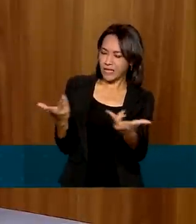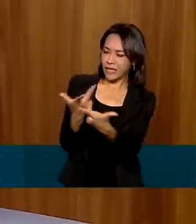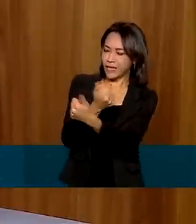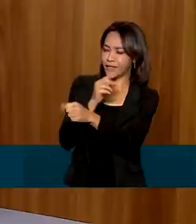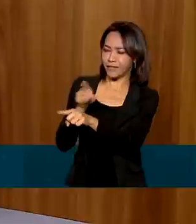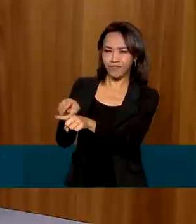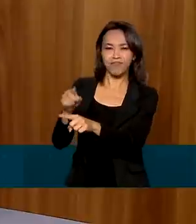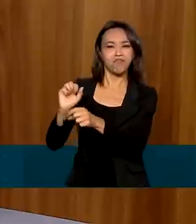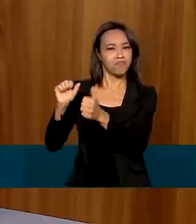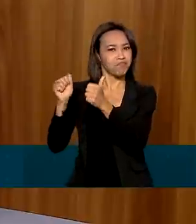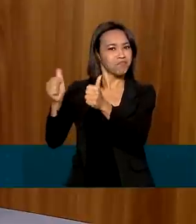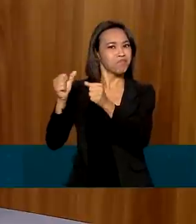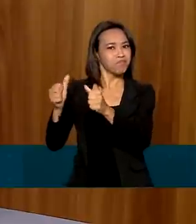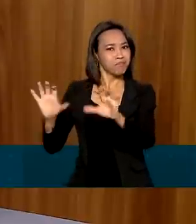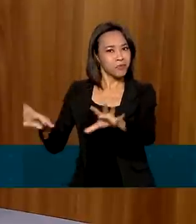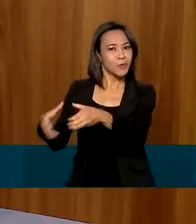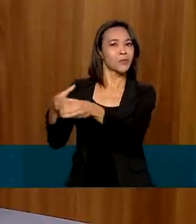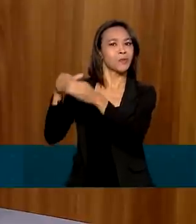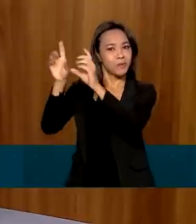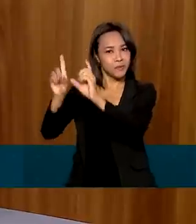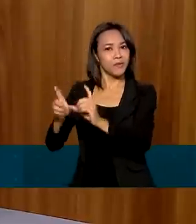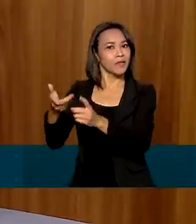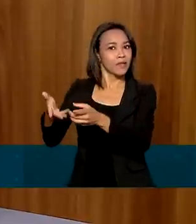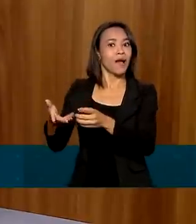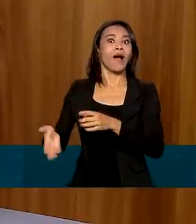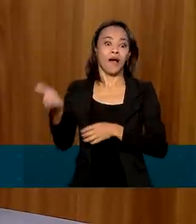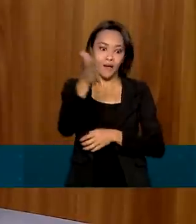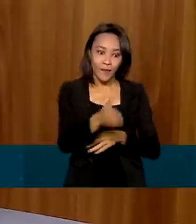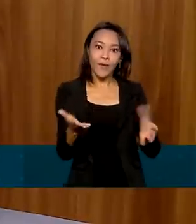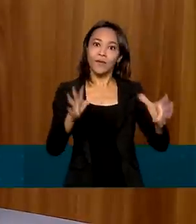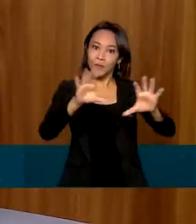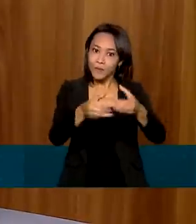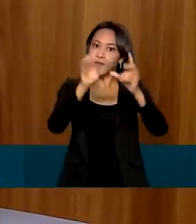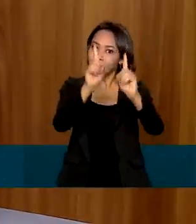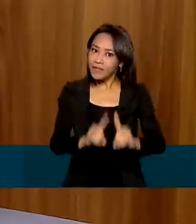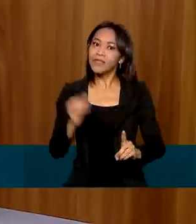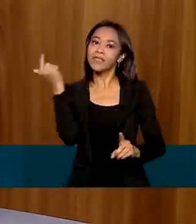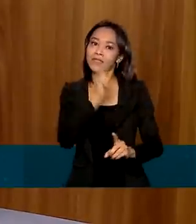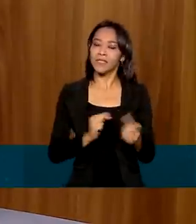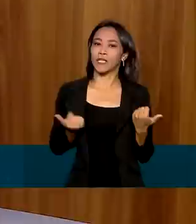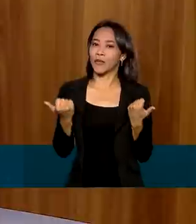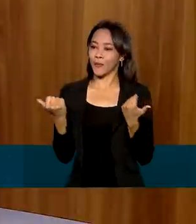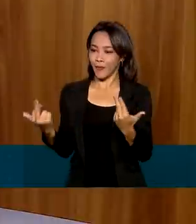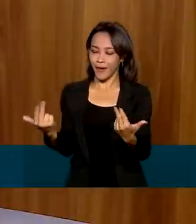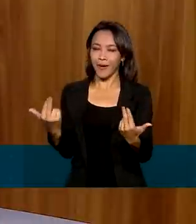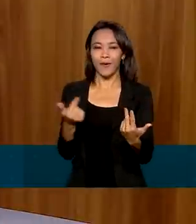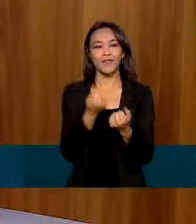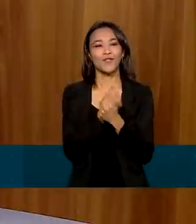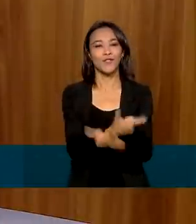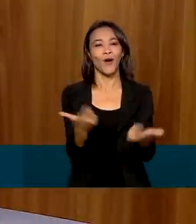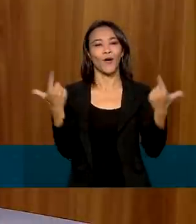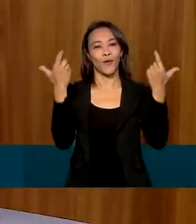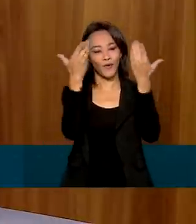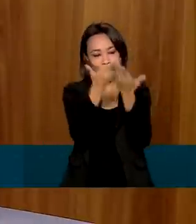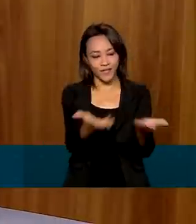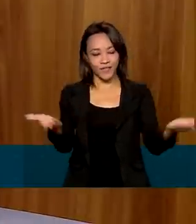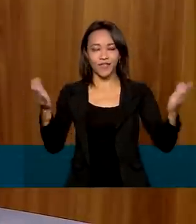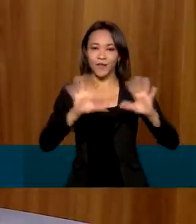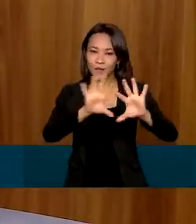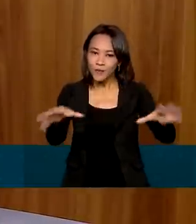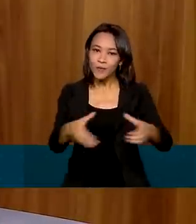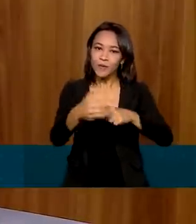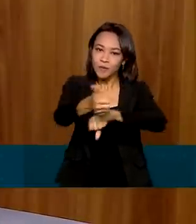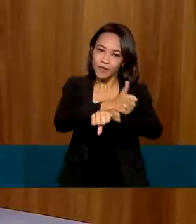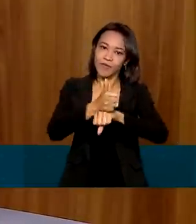também temos a mesma expectativa nas Paralimpíadas, talvez até melhor. Desejo toda a sorte aos nossos atletas paralímpicos, que